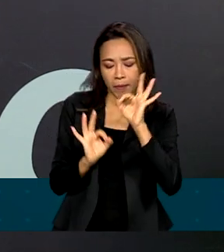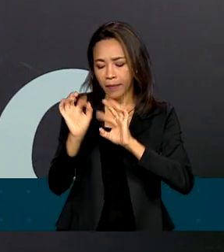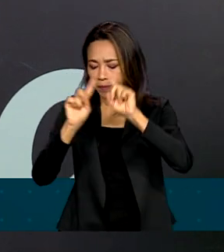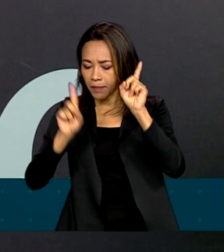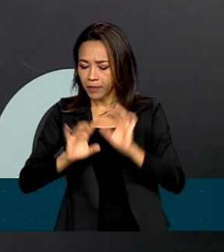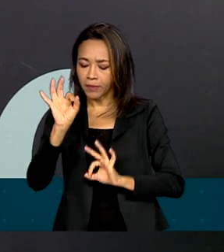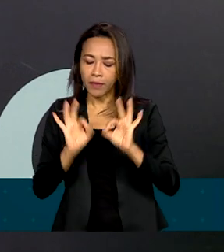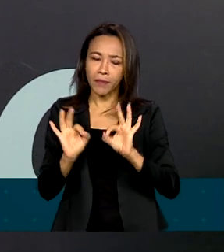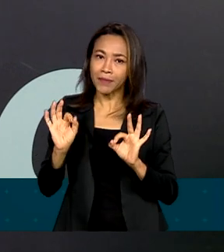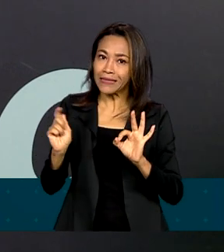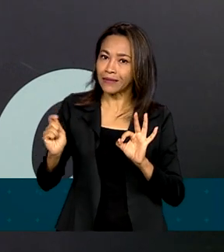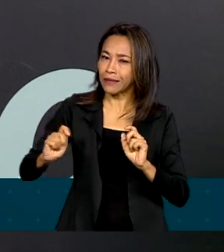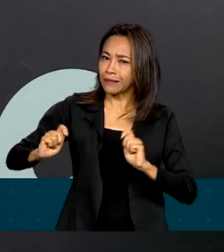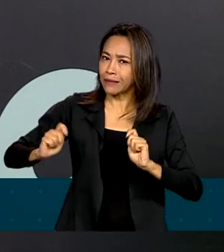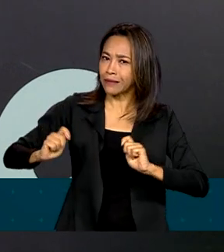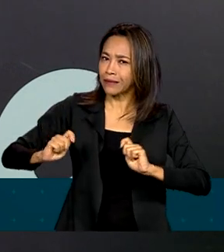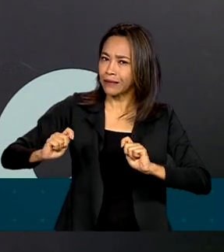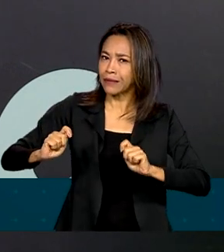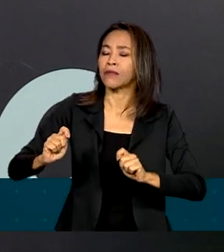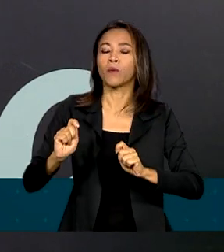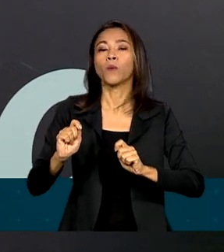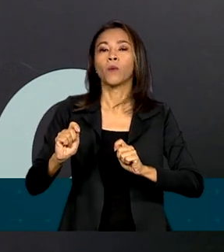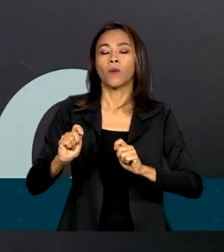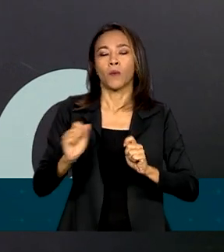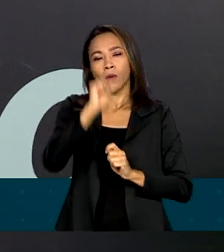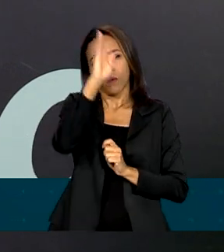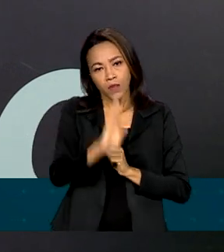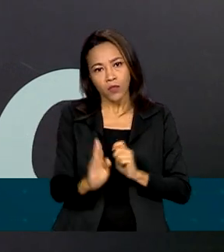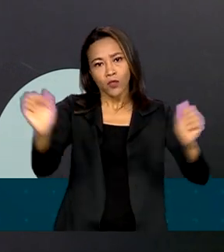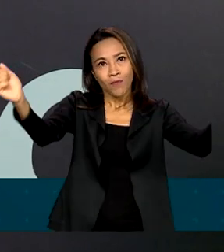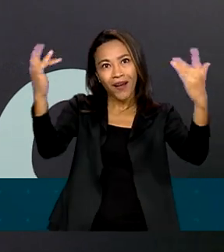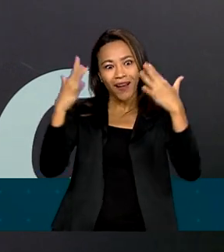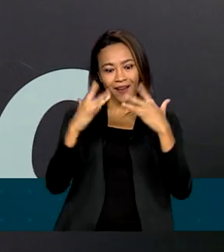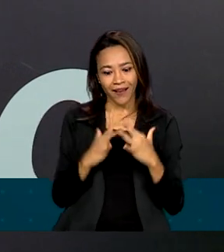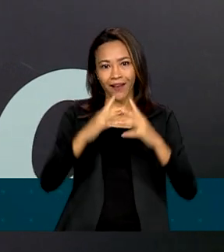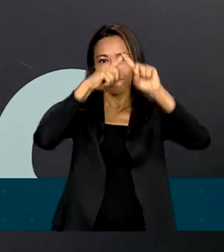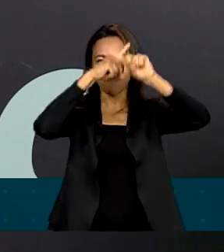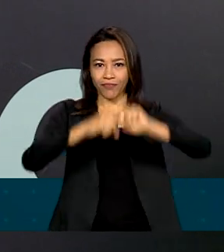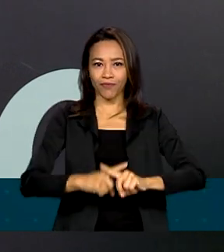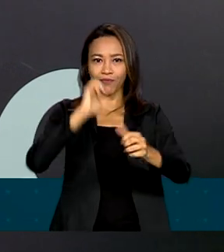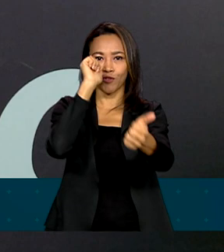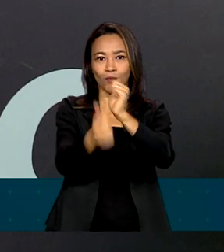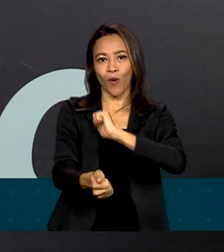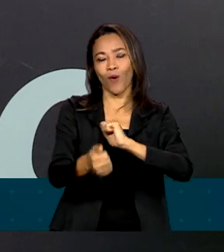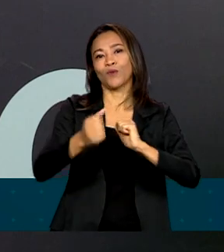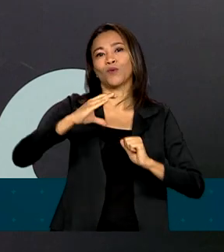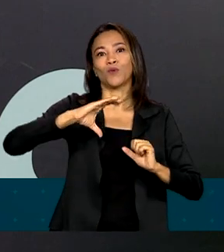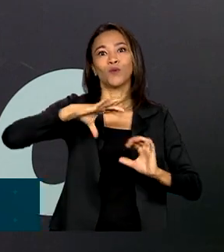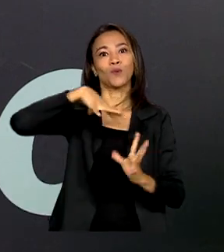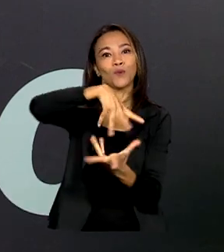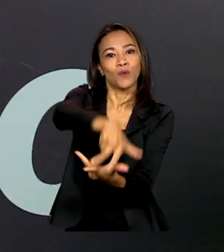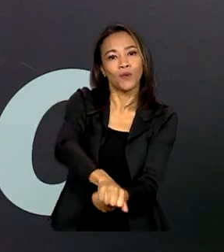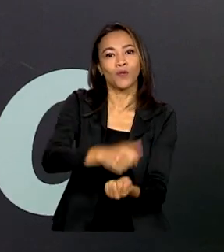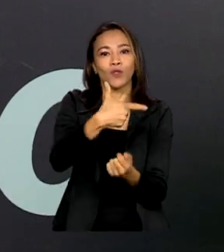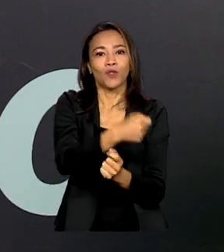possibilidade do Brasil pleitear a sede da Copa do Mundo de Futebol Feminino de 2027.